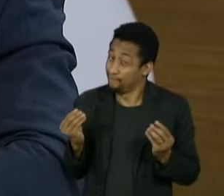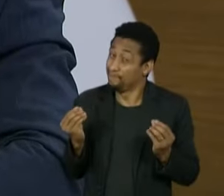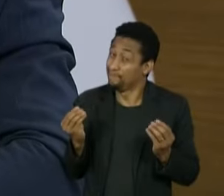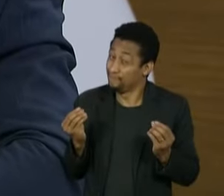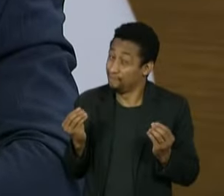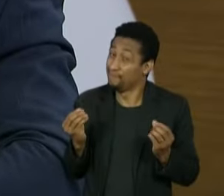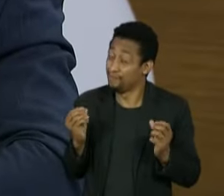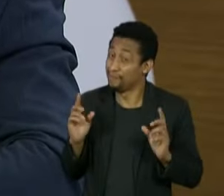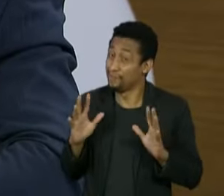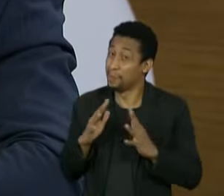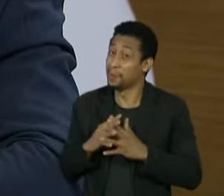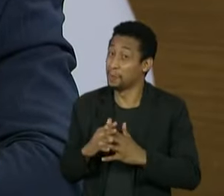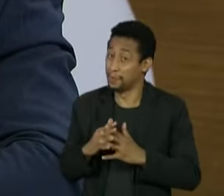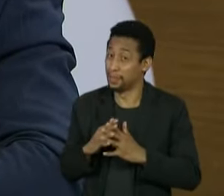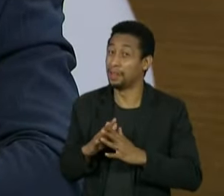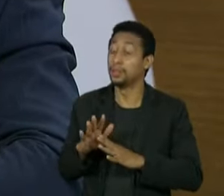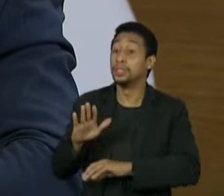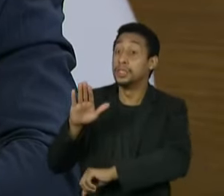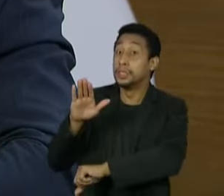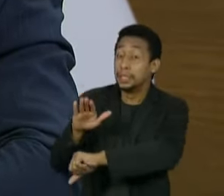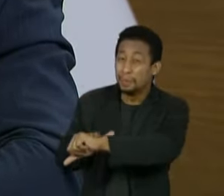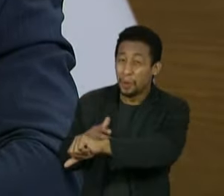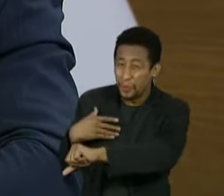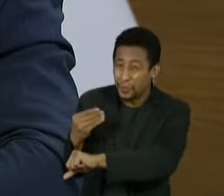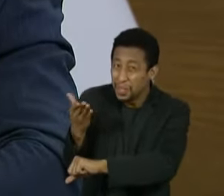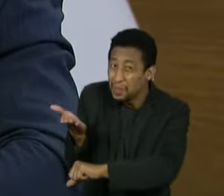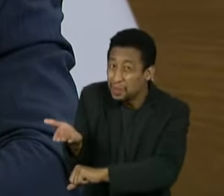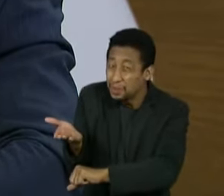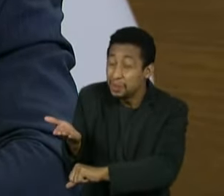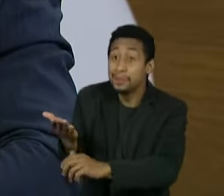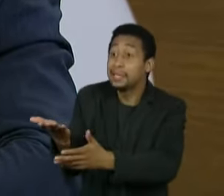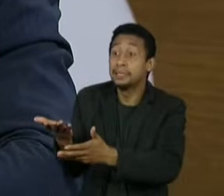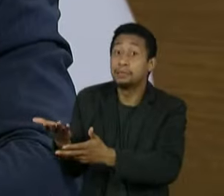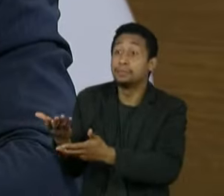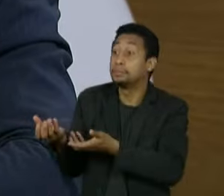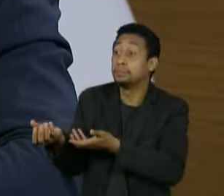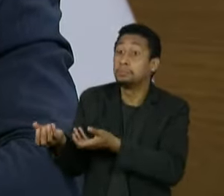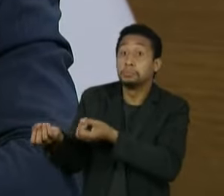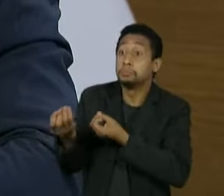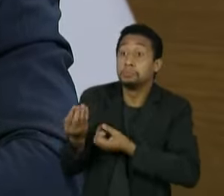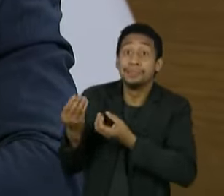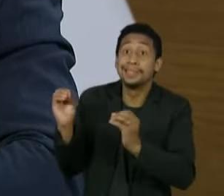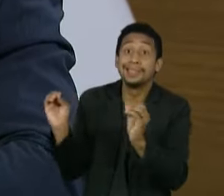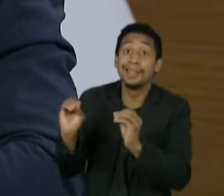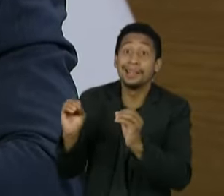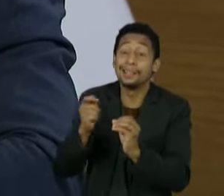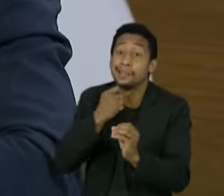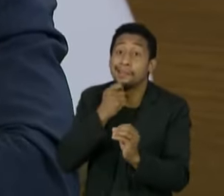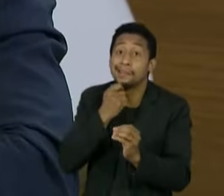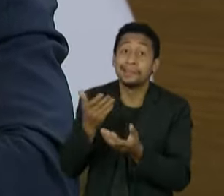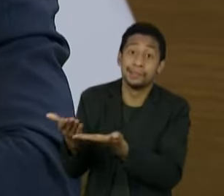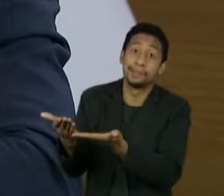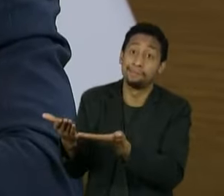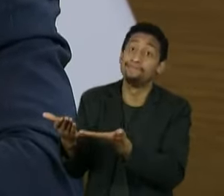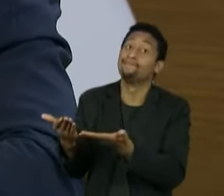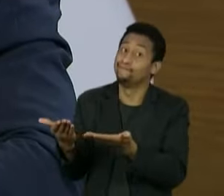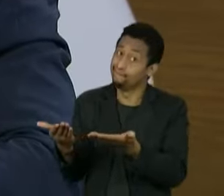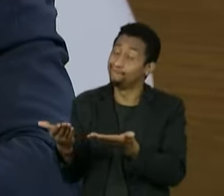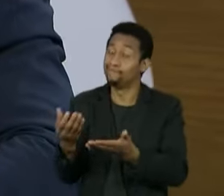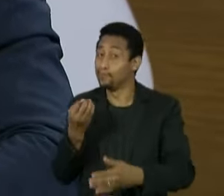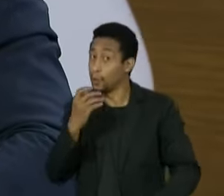você fazer um indiciamento primeiro sem ouvir o indiciado já não é uma coisa positiva.